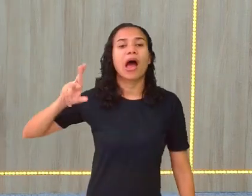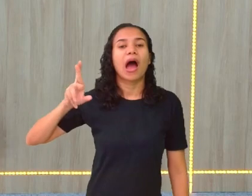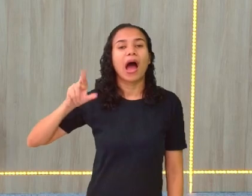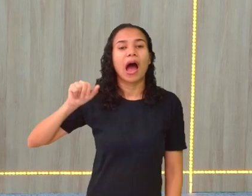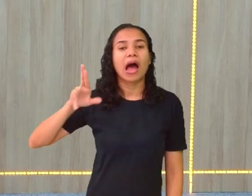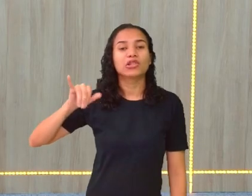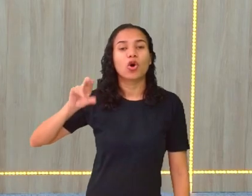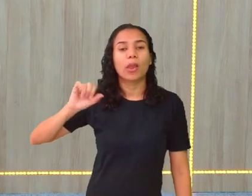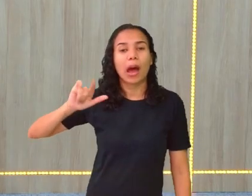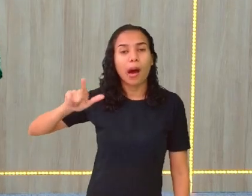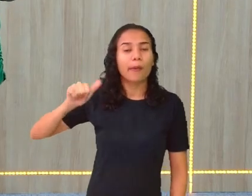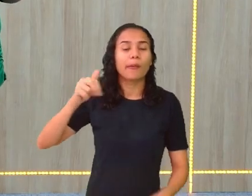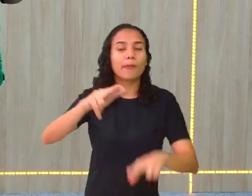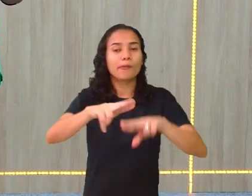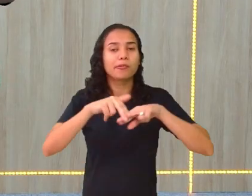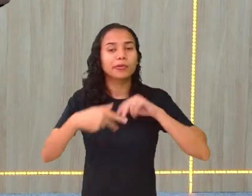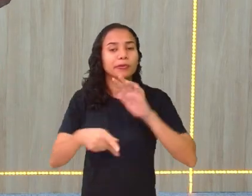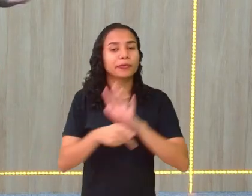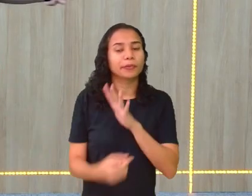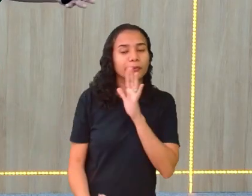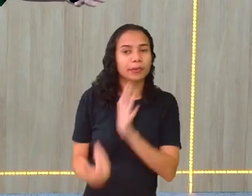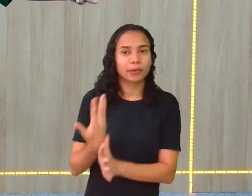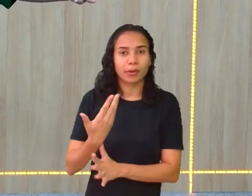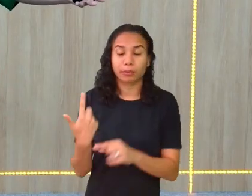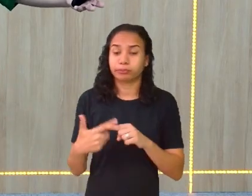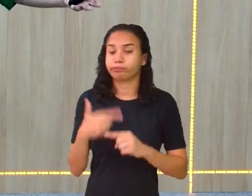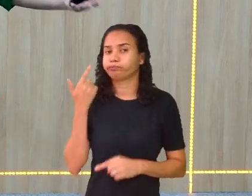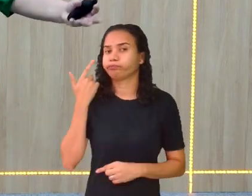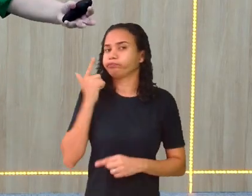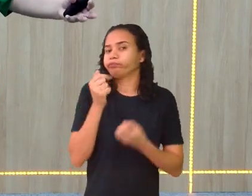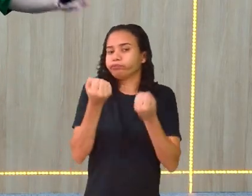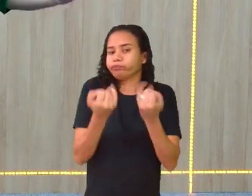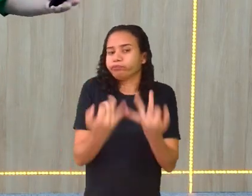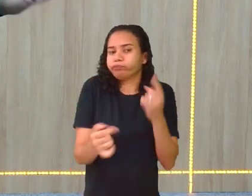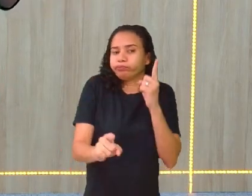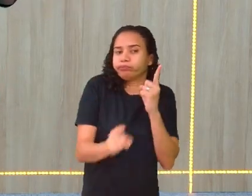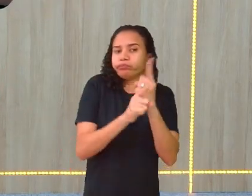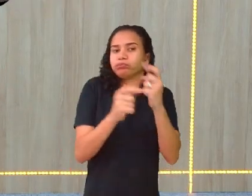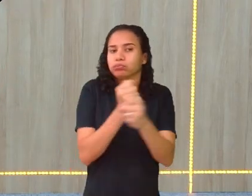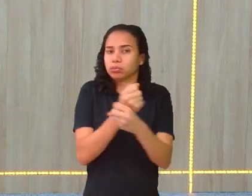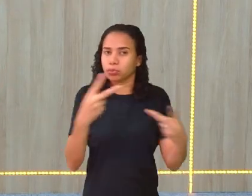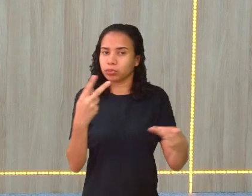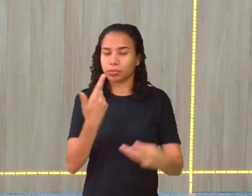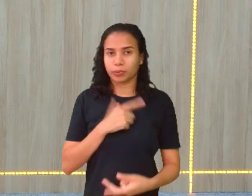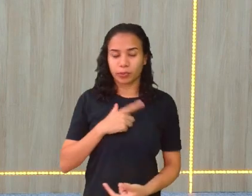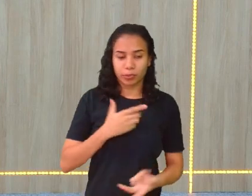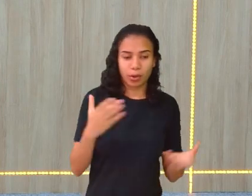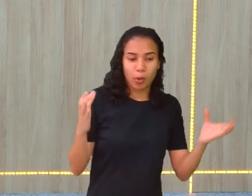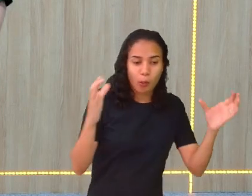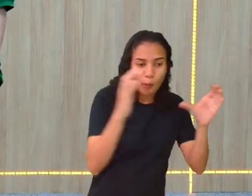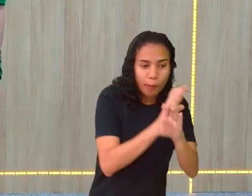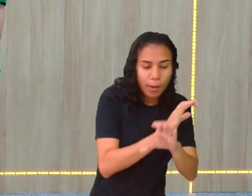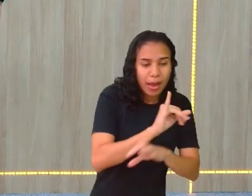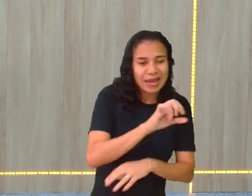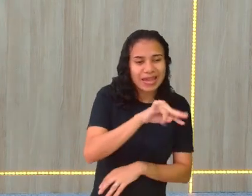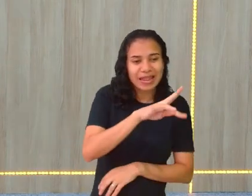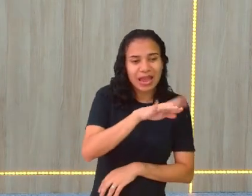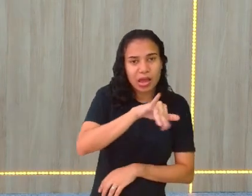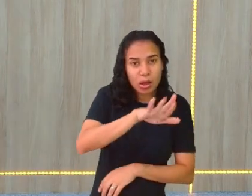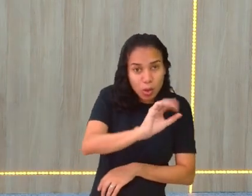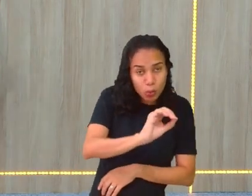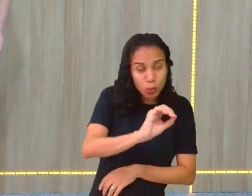que que eu construo o número racional? Porque, senão, eu não conseguiria medir coisas que não fossem inteiras. E,